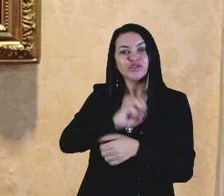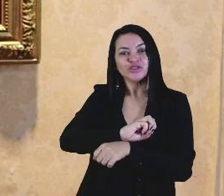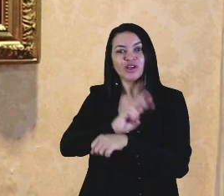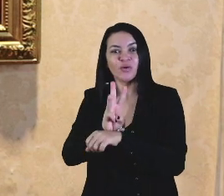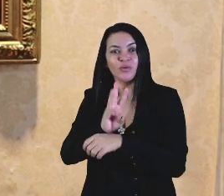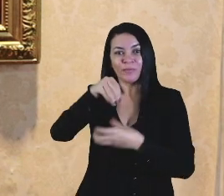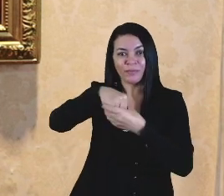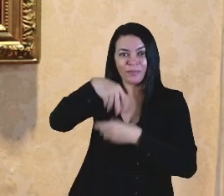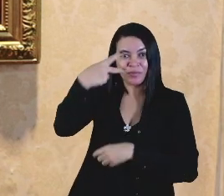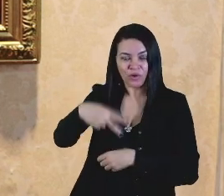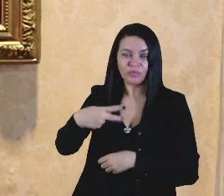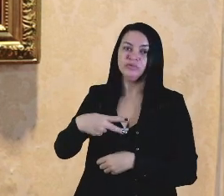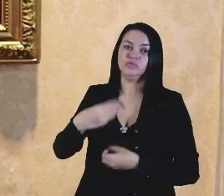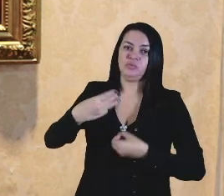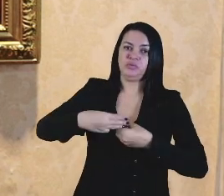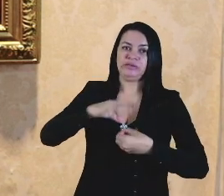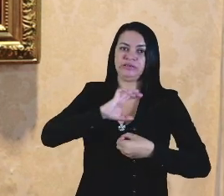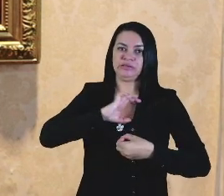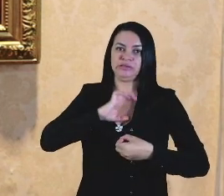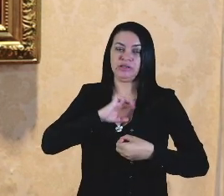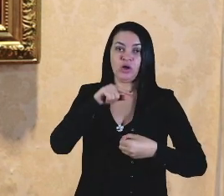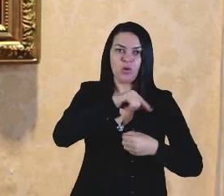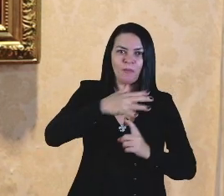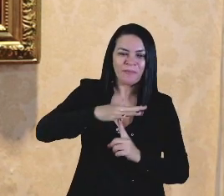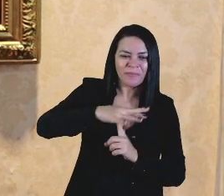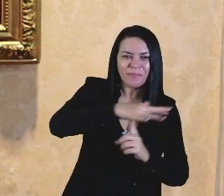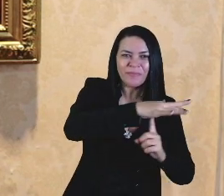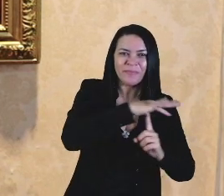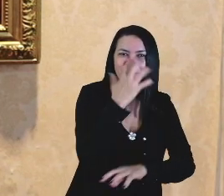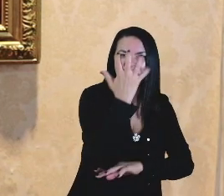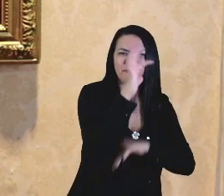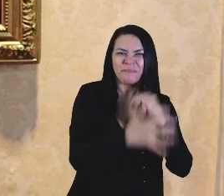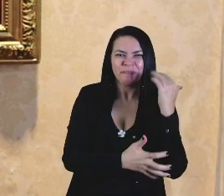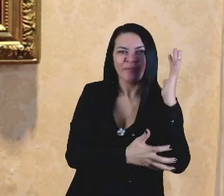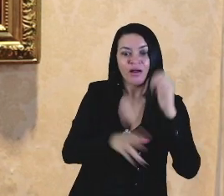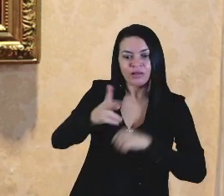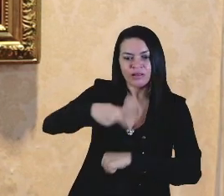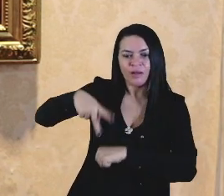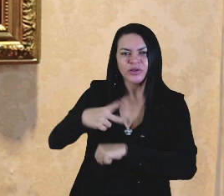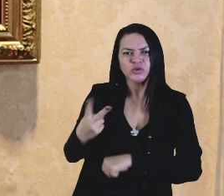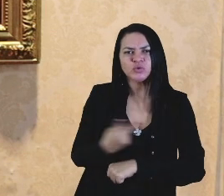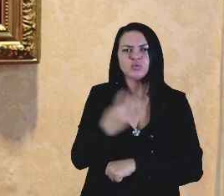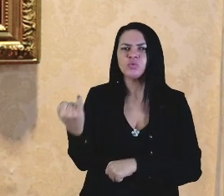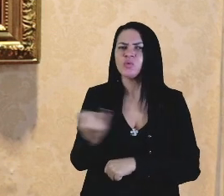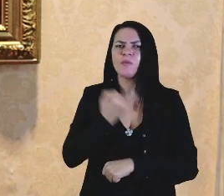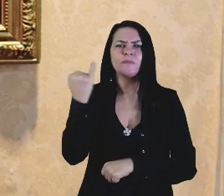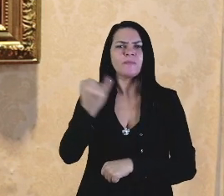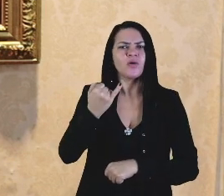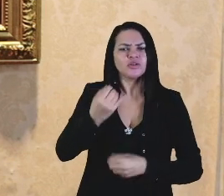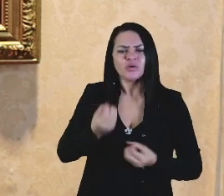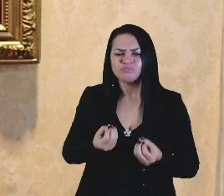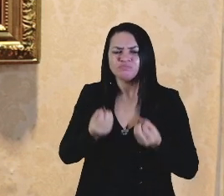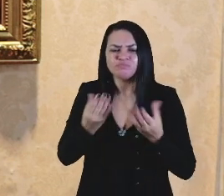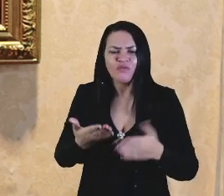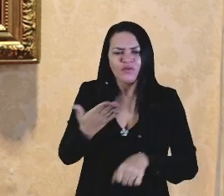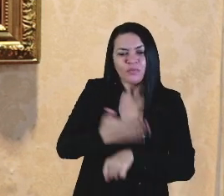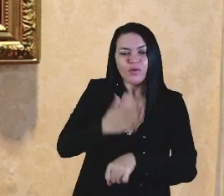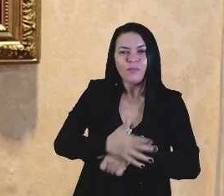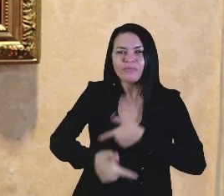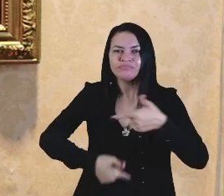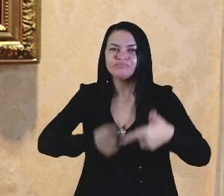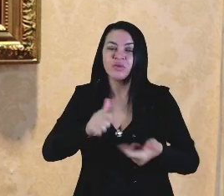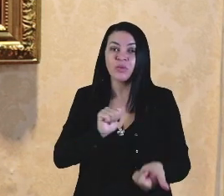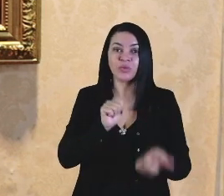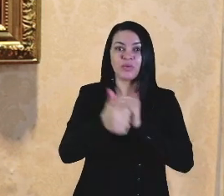município de Caxias. Tanto o parque como a praça serão dois importantes equipamentos que visam promover a prática de